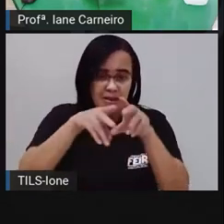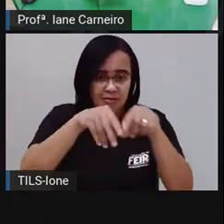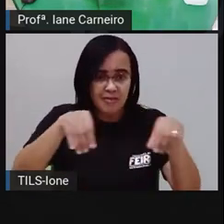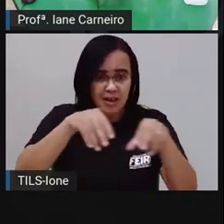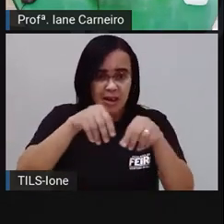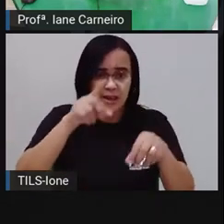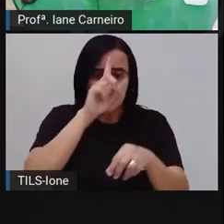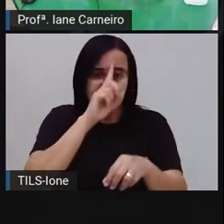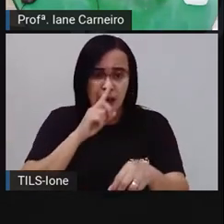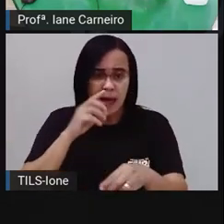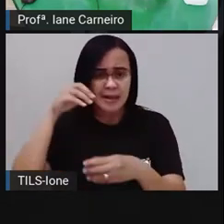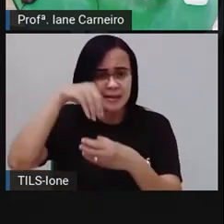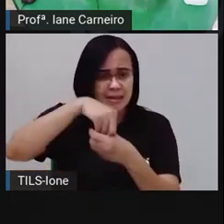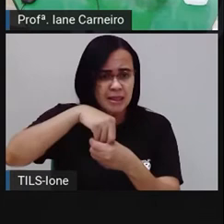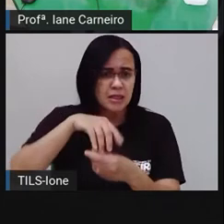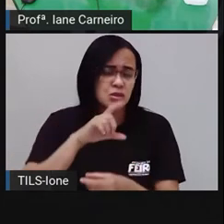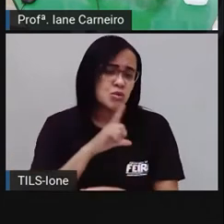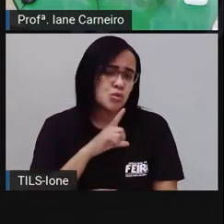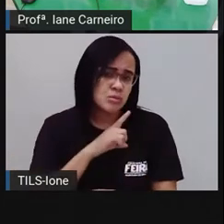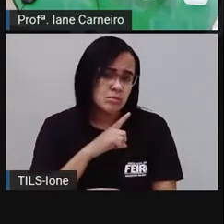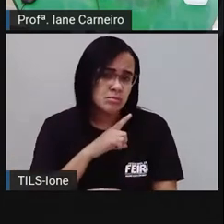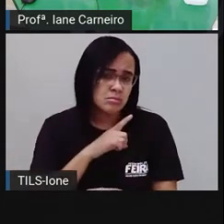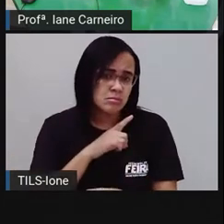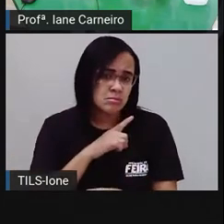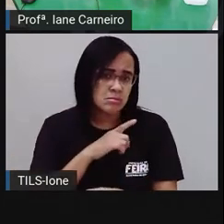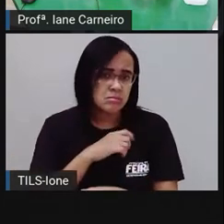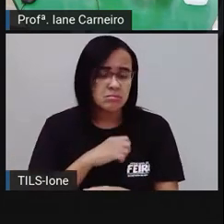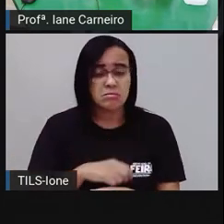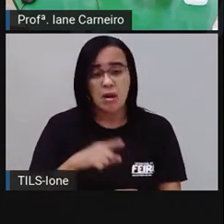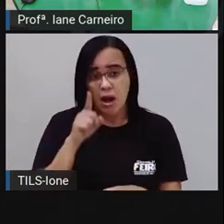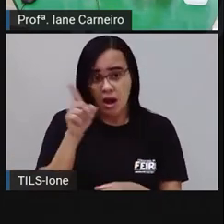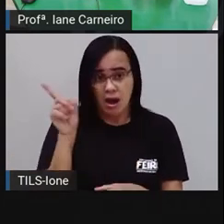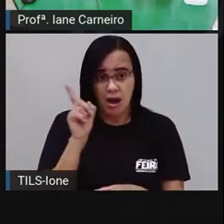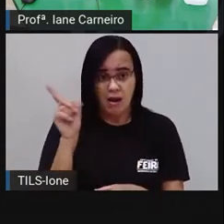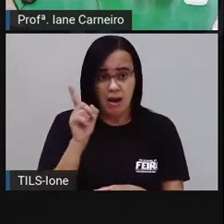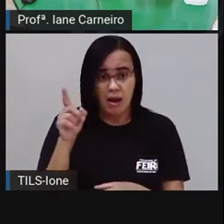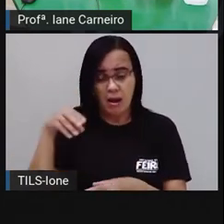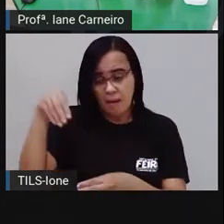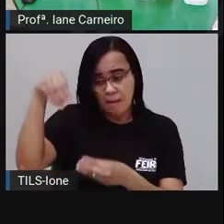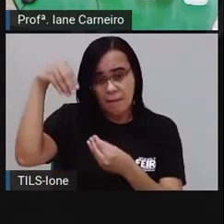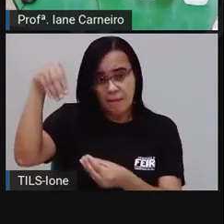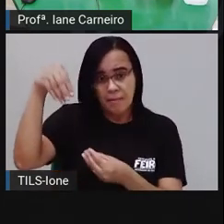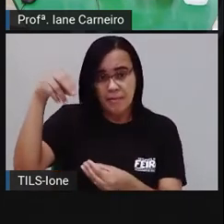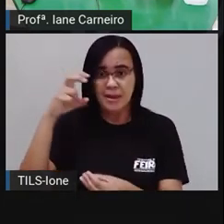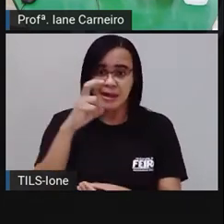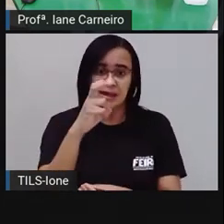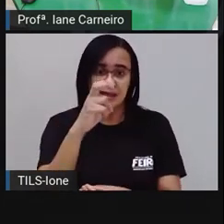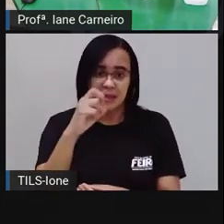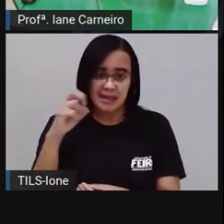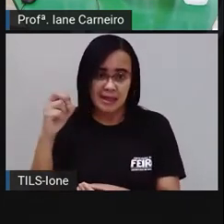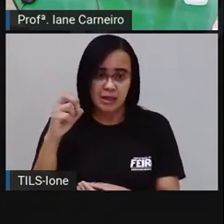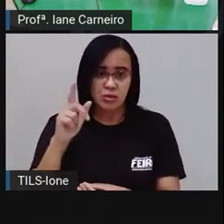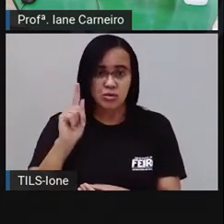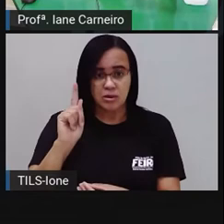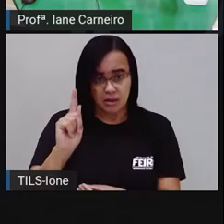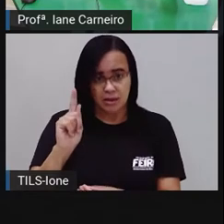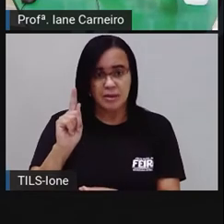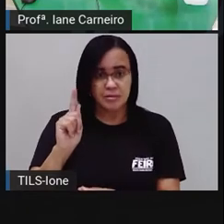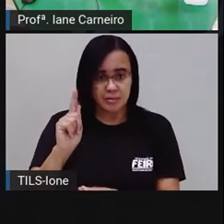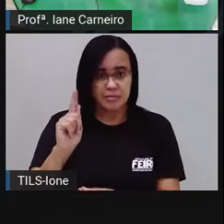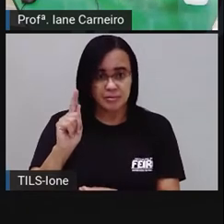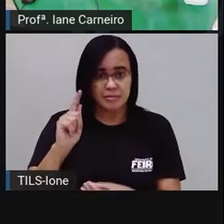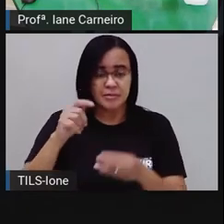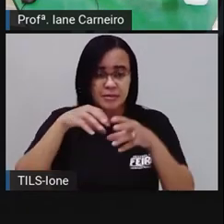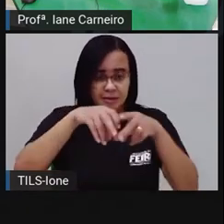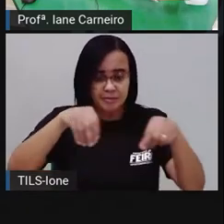dentro dessa embalagem? Então, aqui tem dizendo, ó, que tem 500 gramas de farinha de milho, né? E 500 gramas,